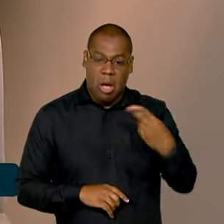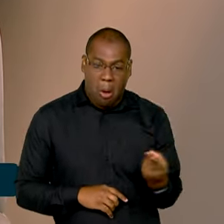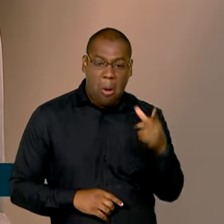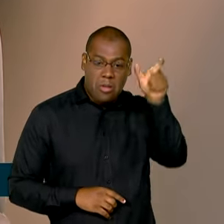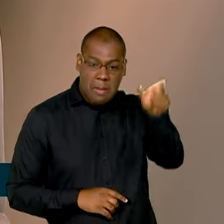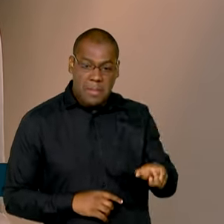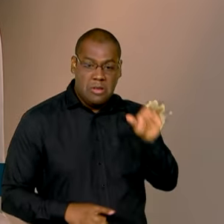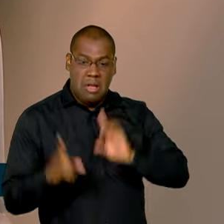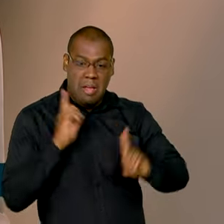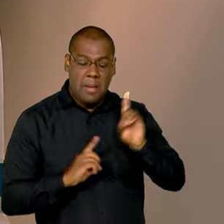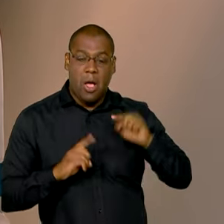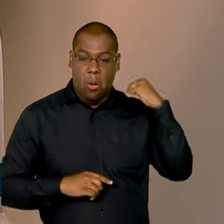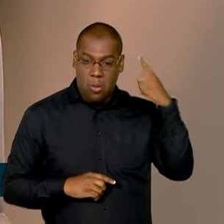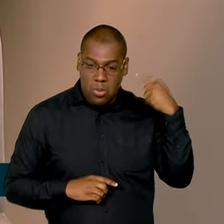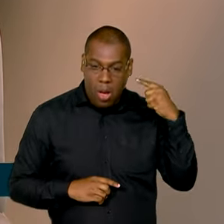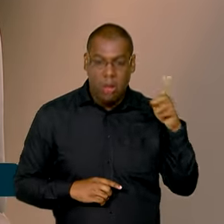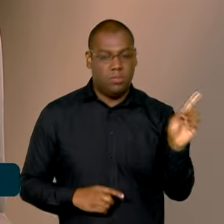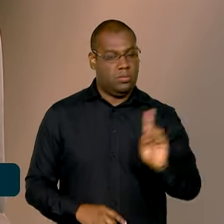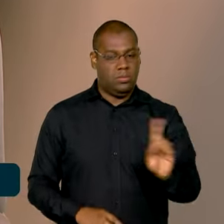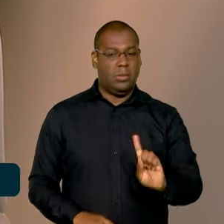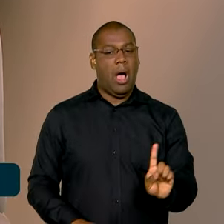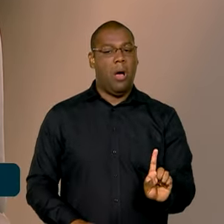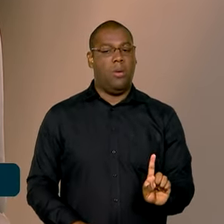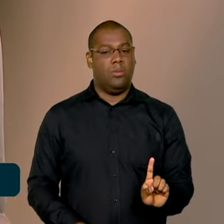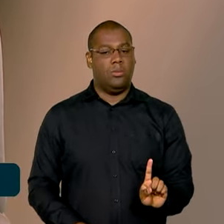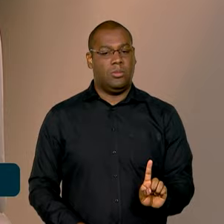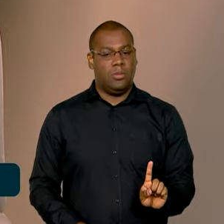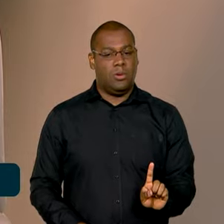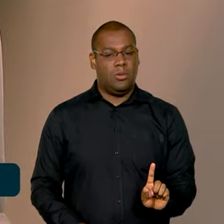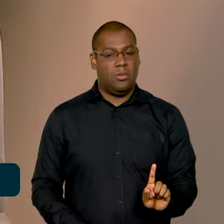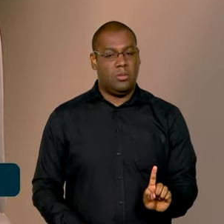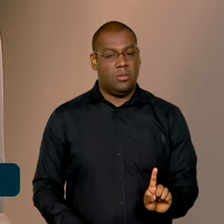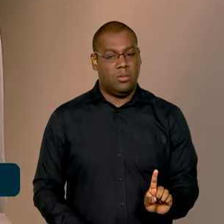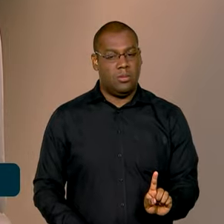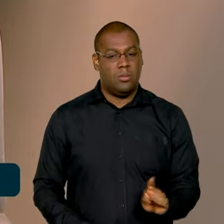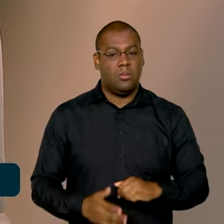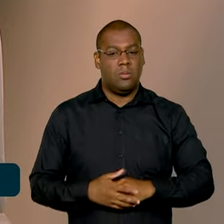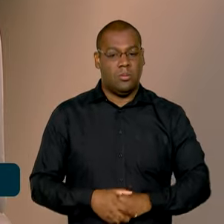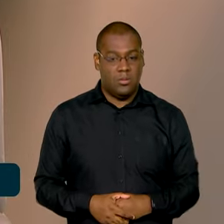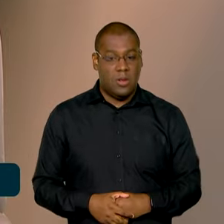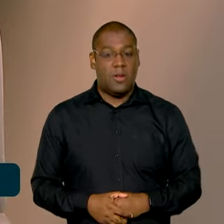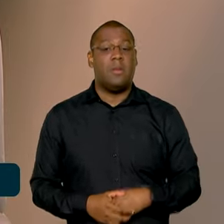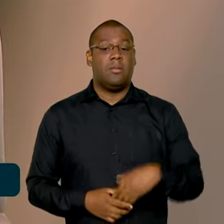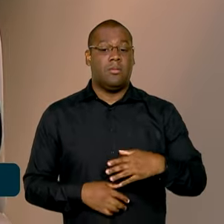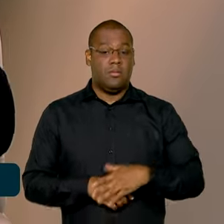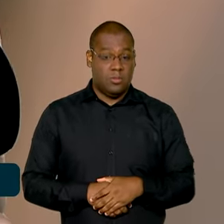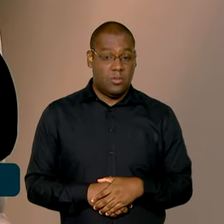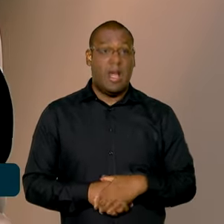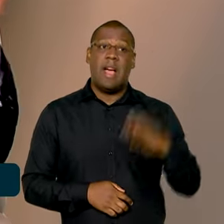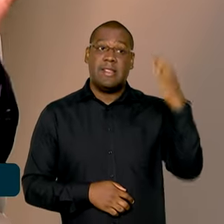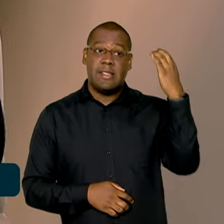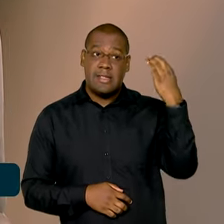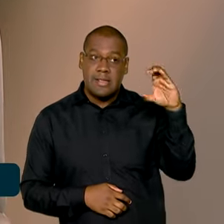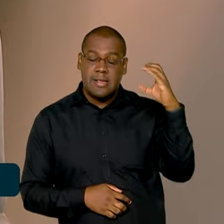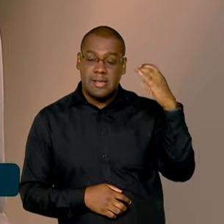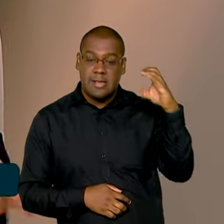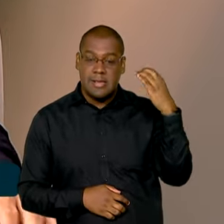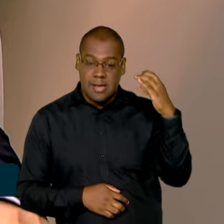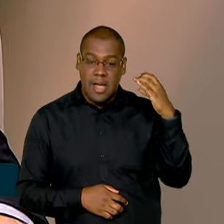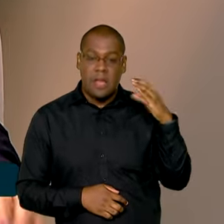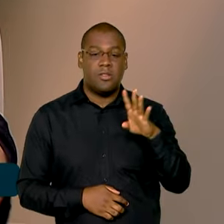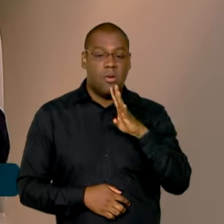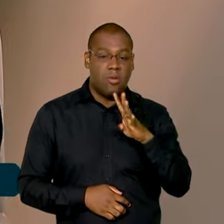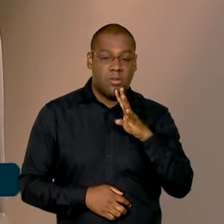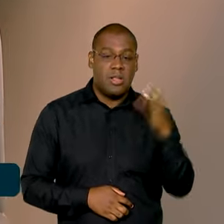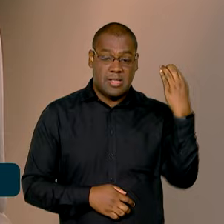ciência. Eu acho que os tempos nebulosos acabaram. As coisas têm que ser tratadas como ciência, sempre tratadas com o que tem melhor da ciência. A ciência